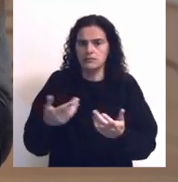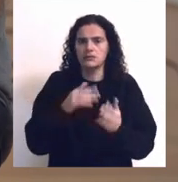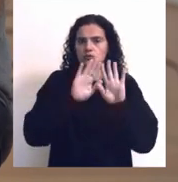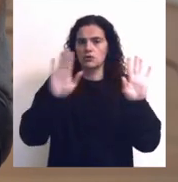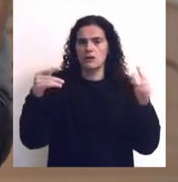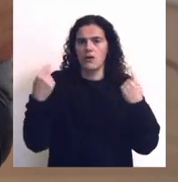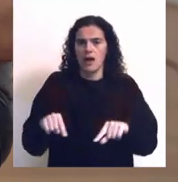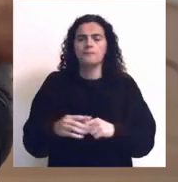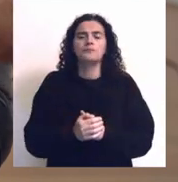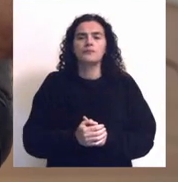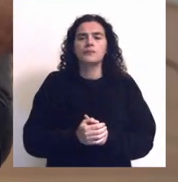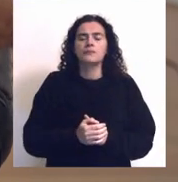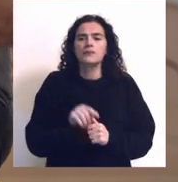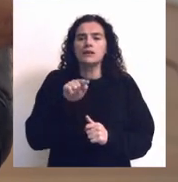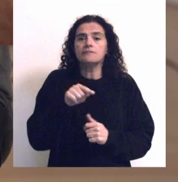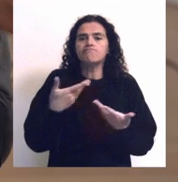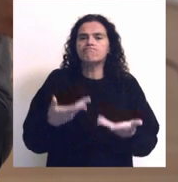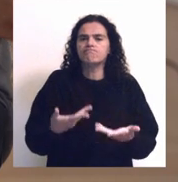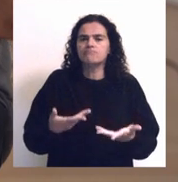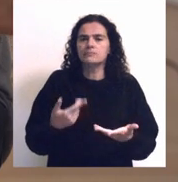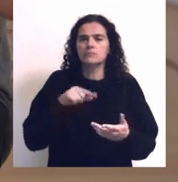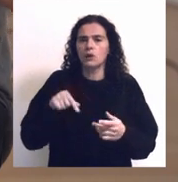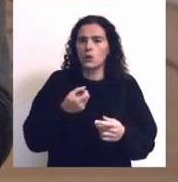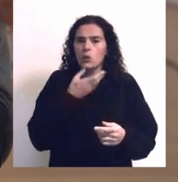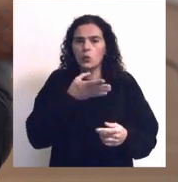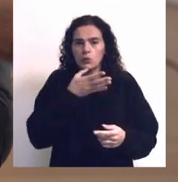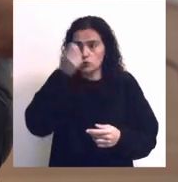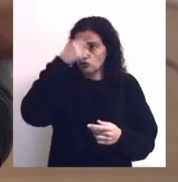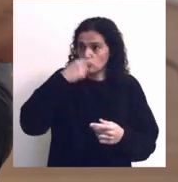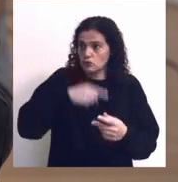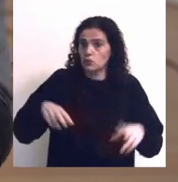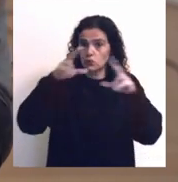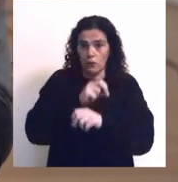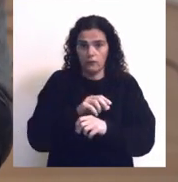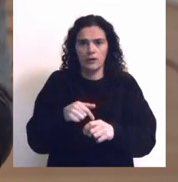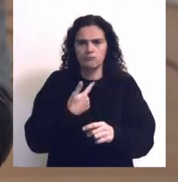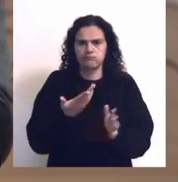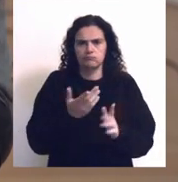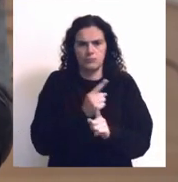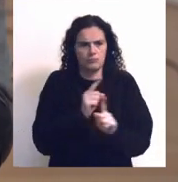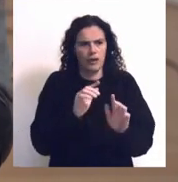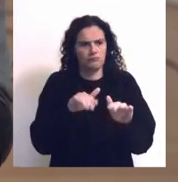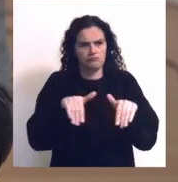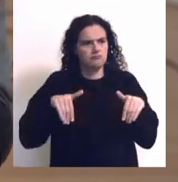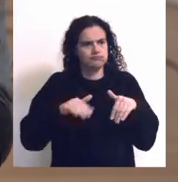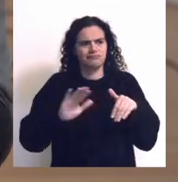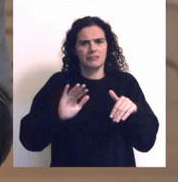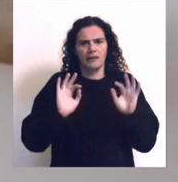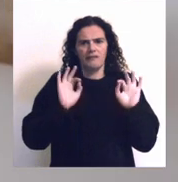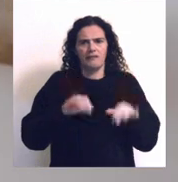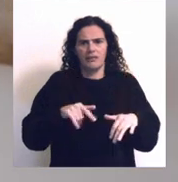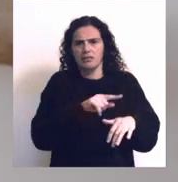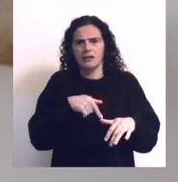na exposição e que neste momento contam uma nova história. Não abdicam por completo